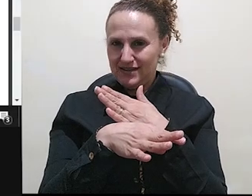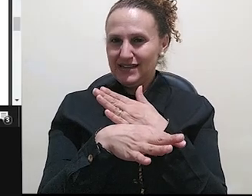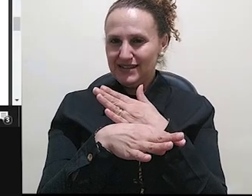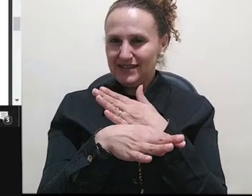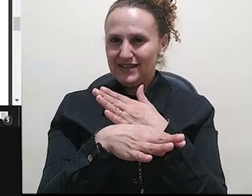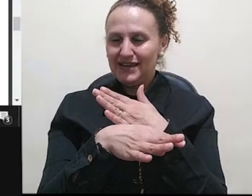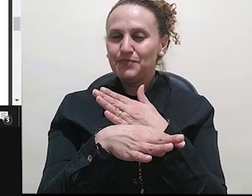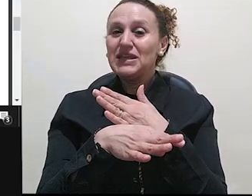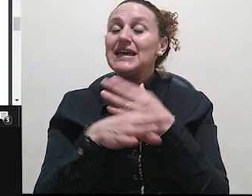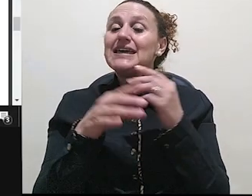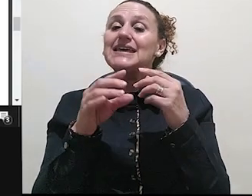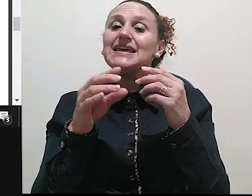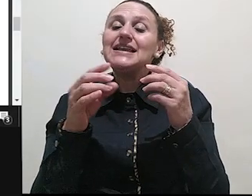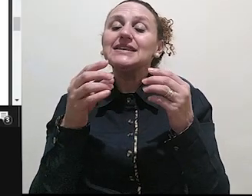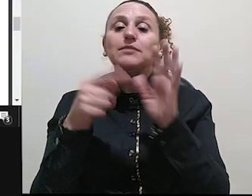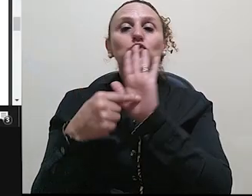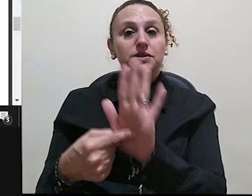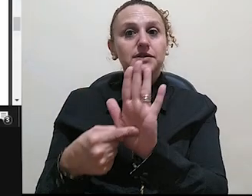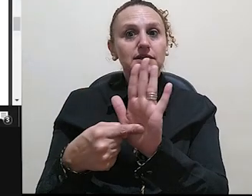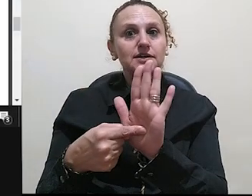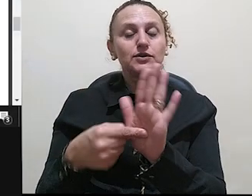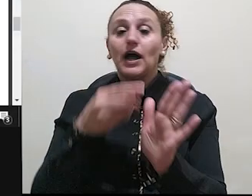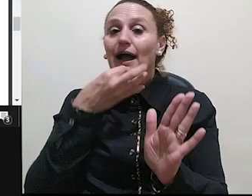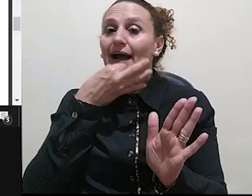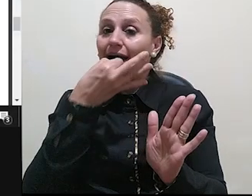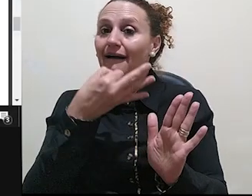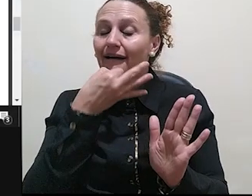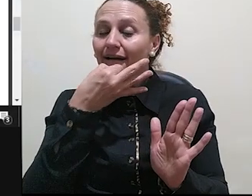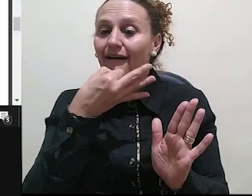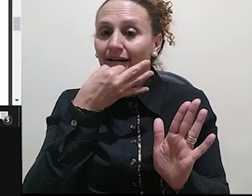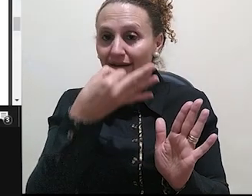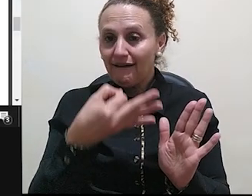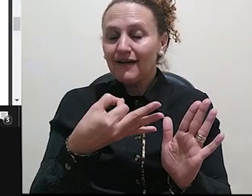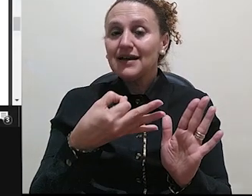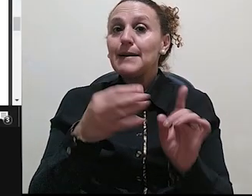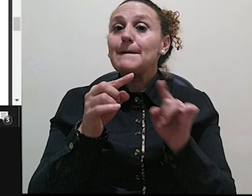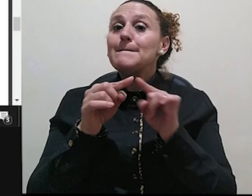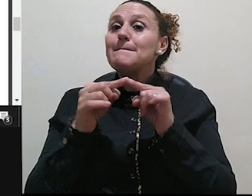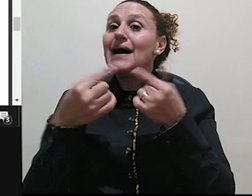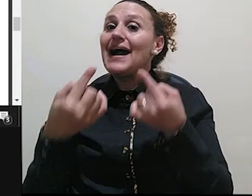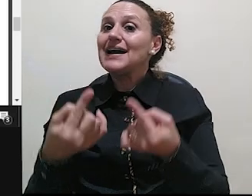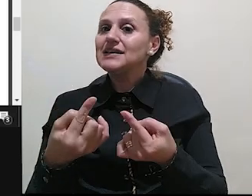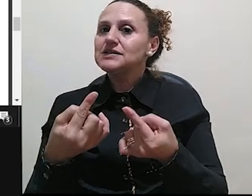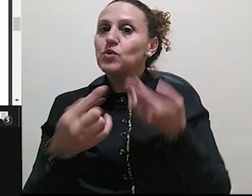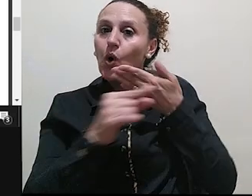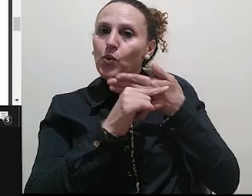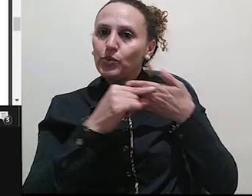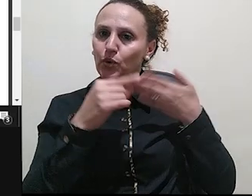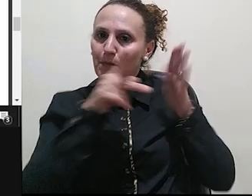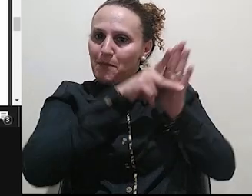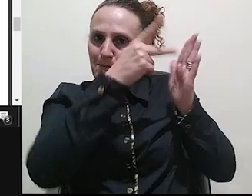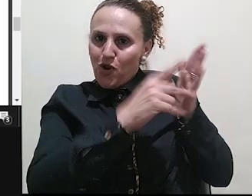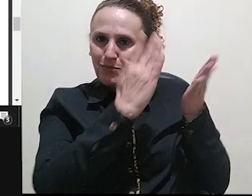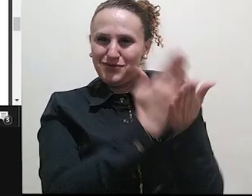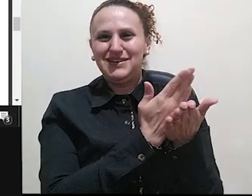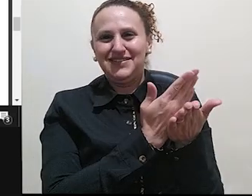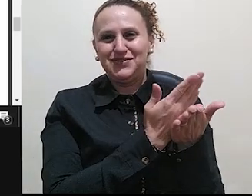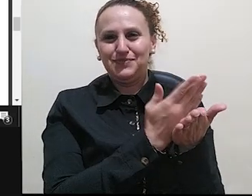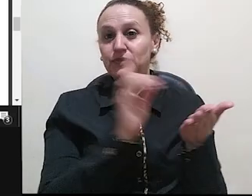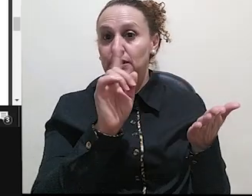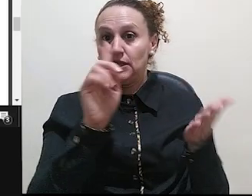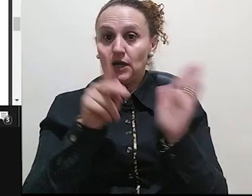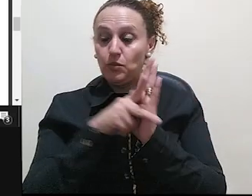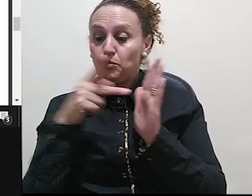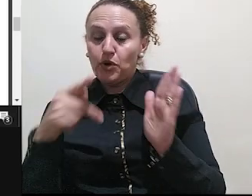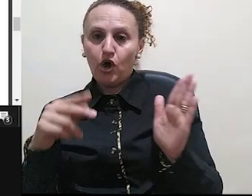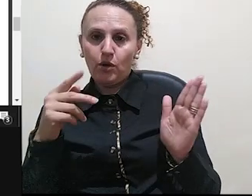do texto resenhado e não atua enquanto resenhista, né? Não é a dele enquanto resenhista. Então ele vai colocar pondo-se a favor da